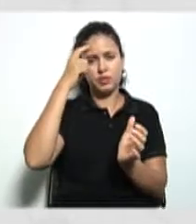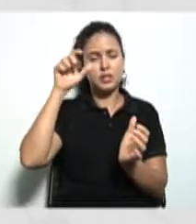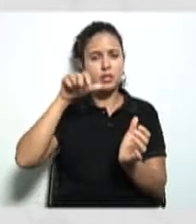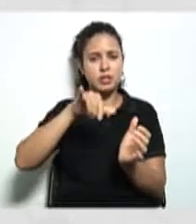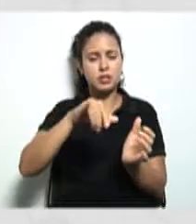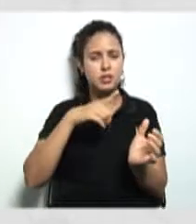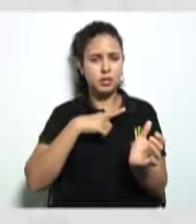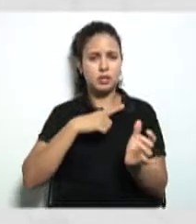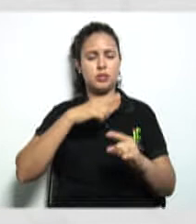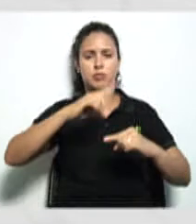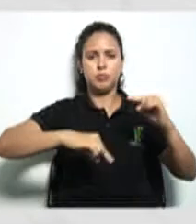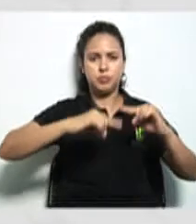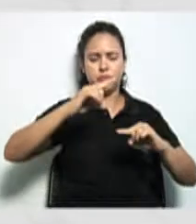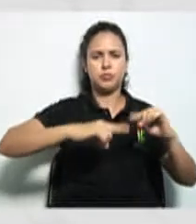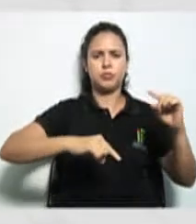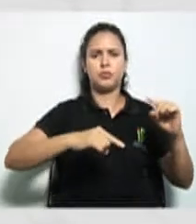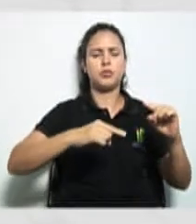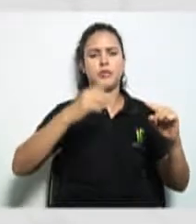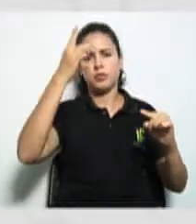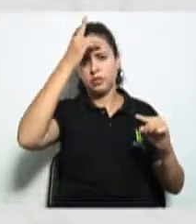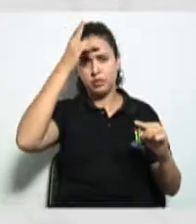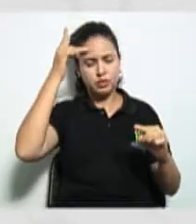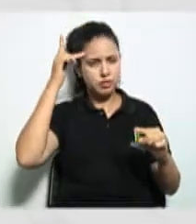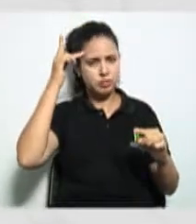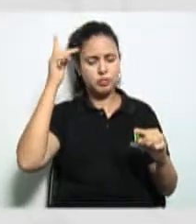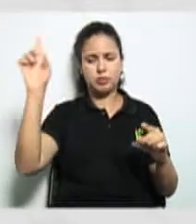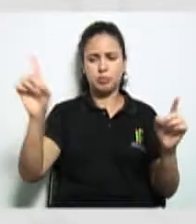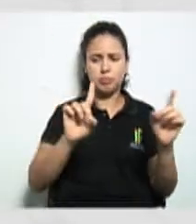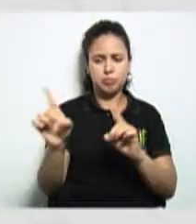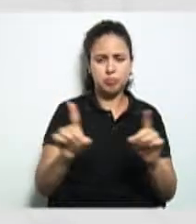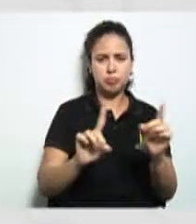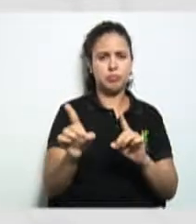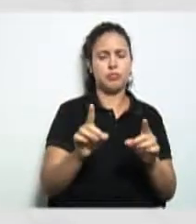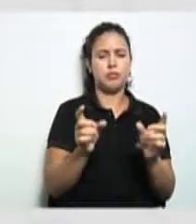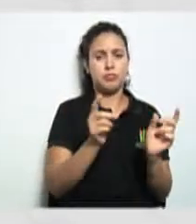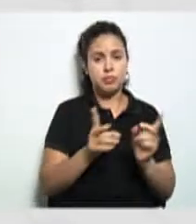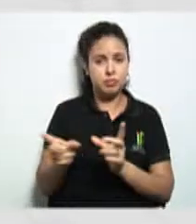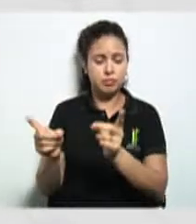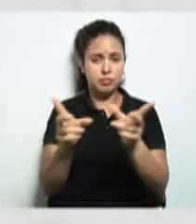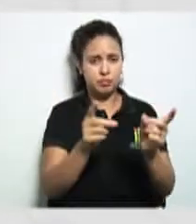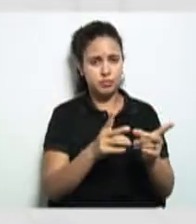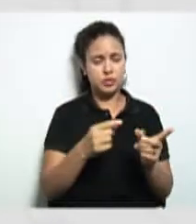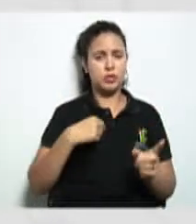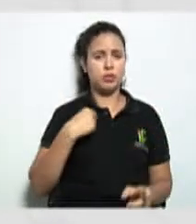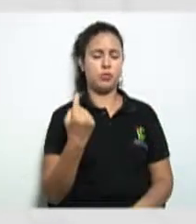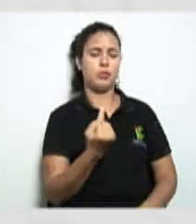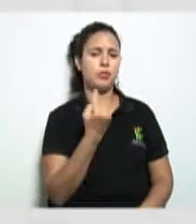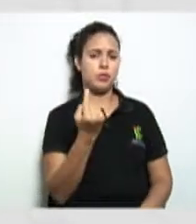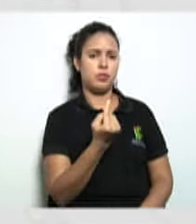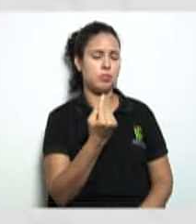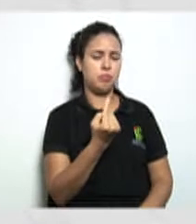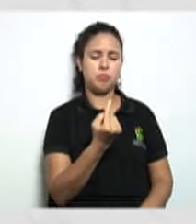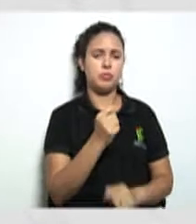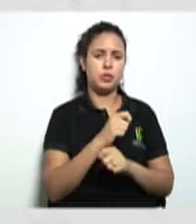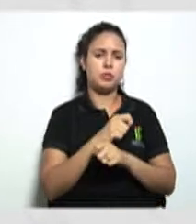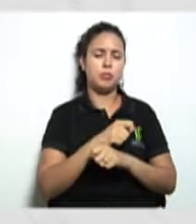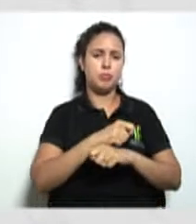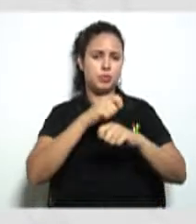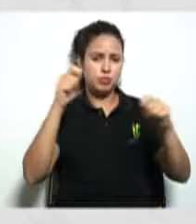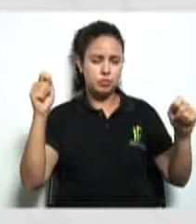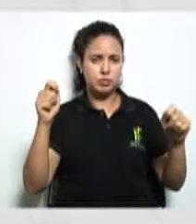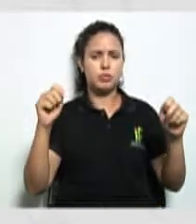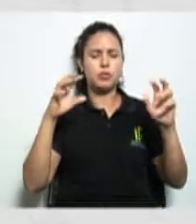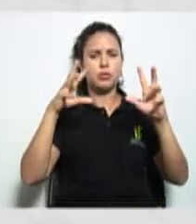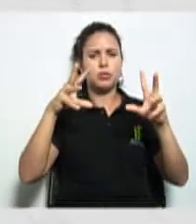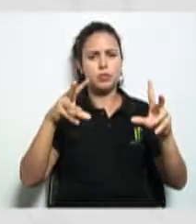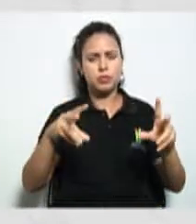produtos, temos vários produtores aqui para comercializar esse produto. Eu sozinho não tenho condições de fazer toda